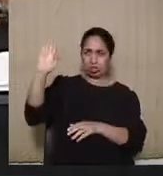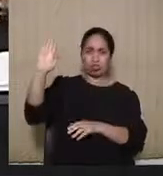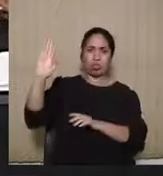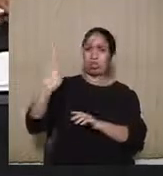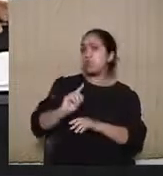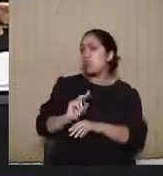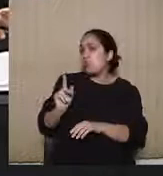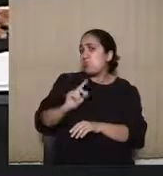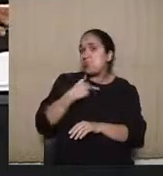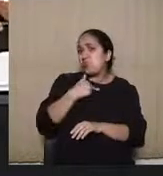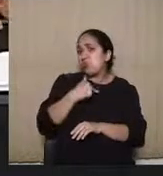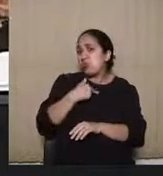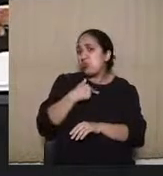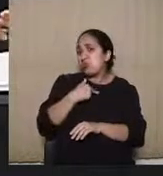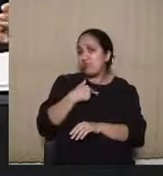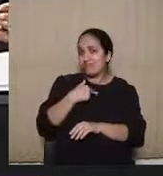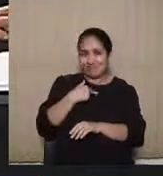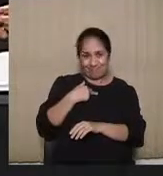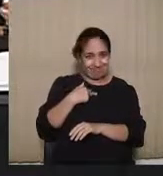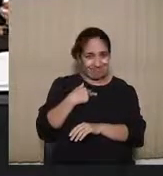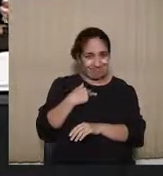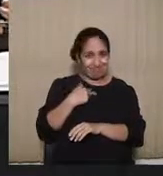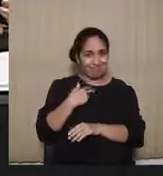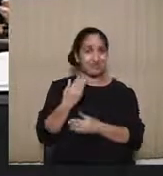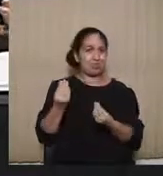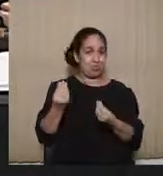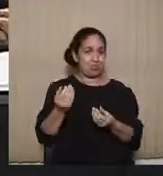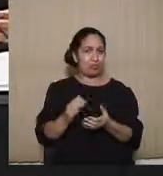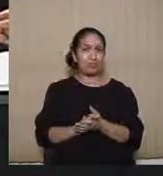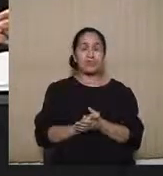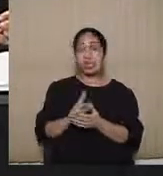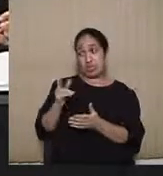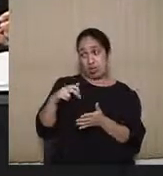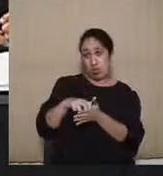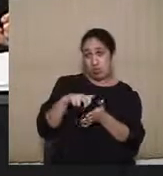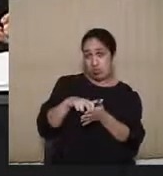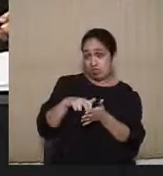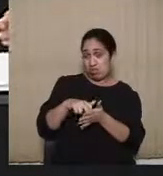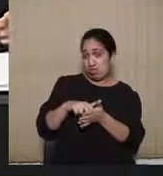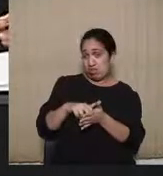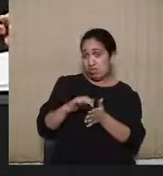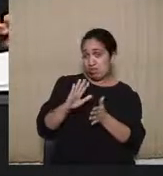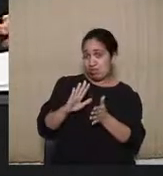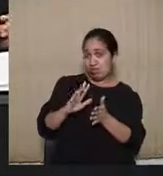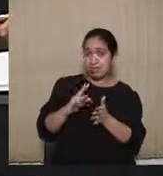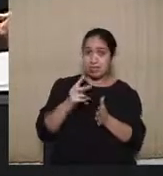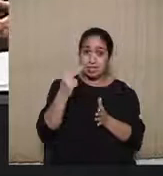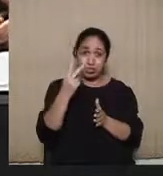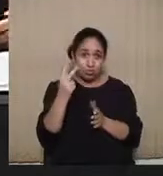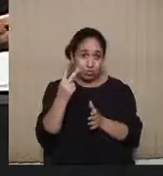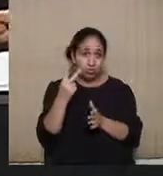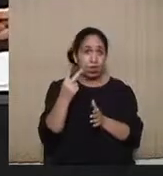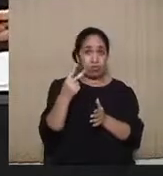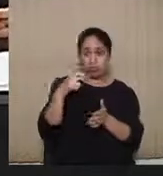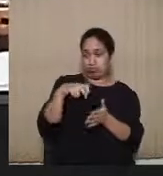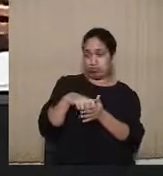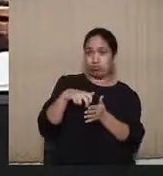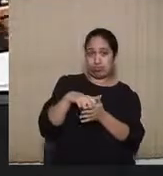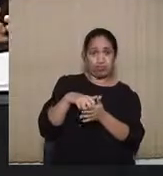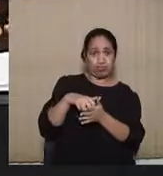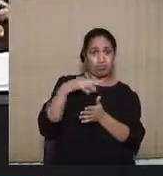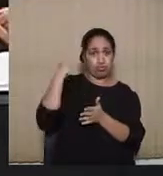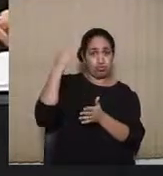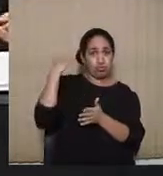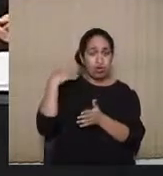eventualmente, se houvesse uma condenação por improbidade, essa condenação se fosse em segundo grau de jurisdição, ou